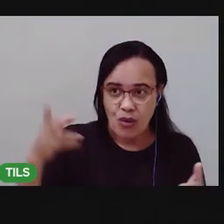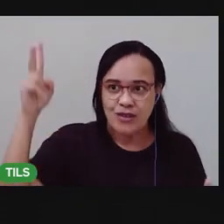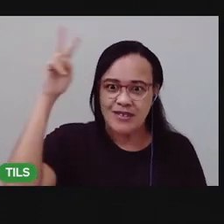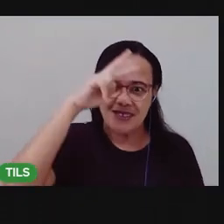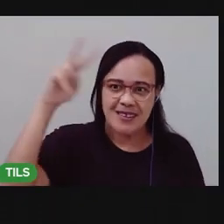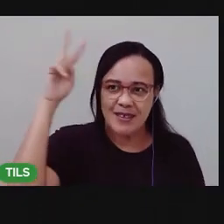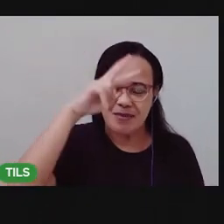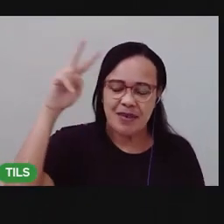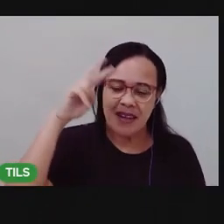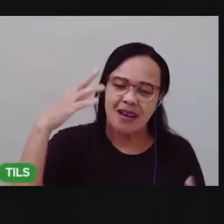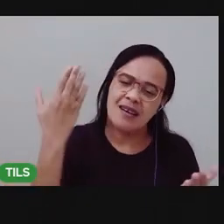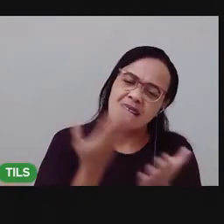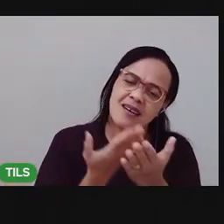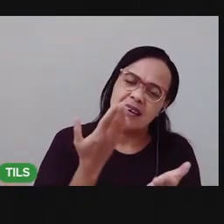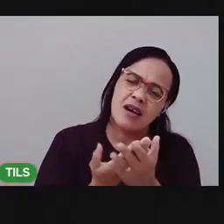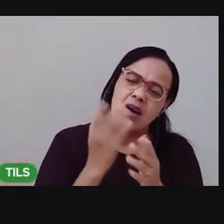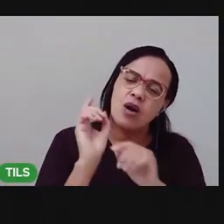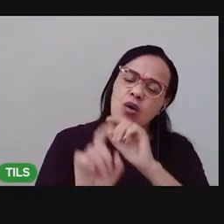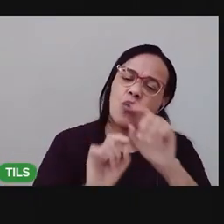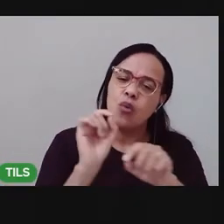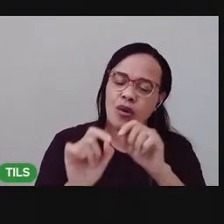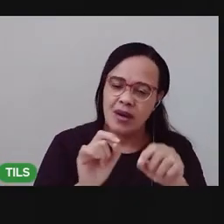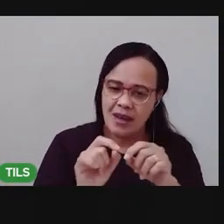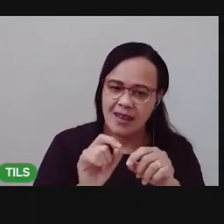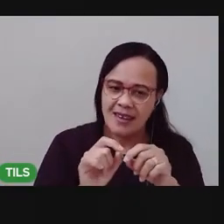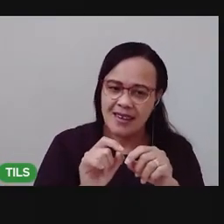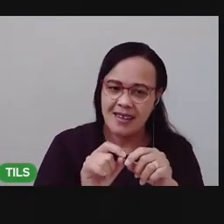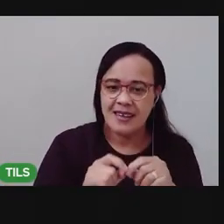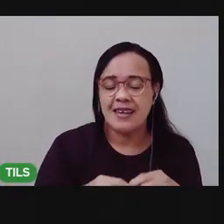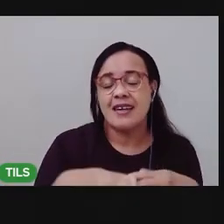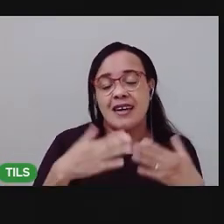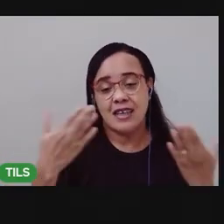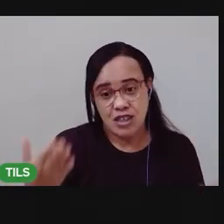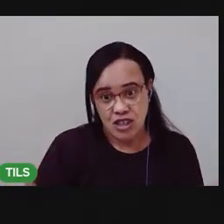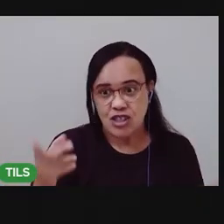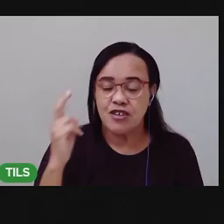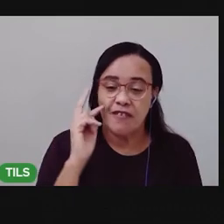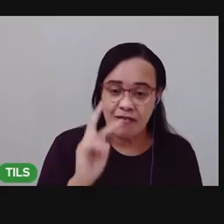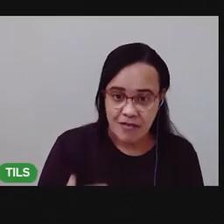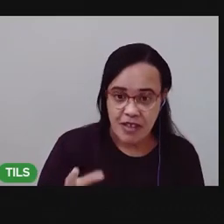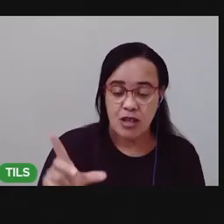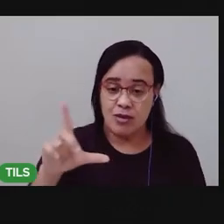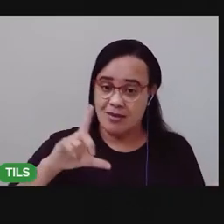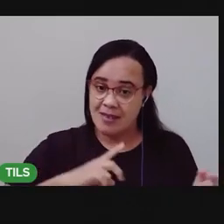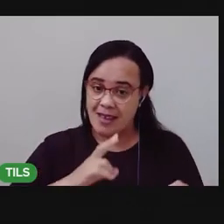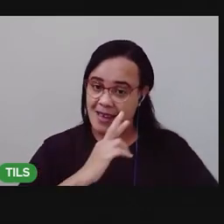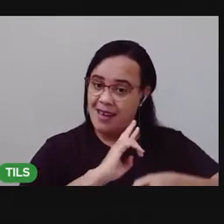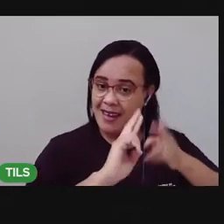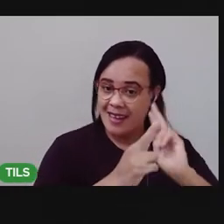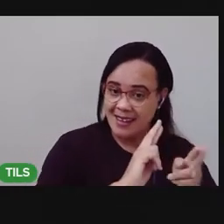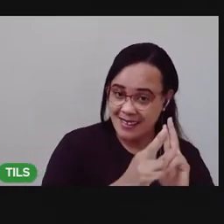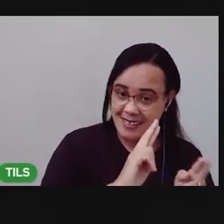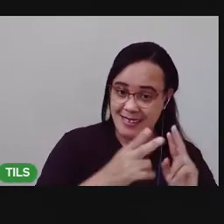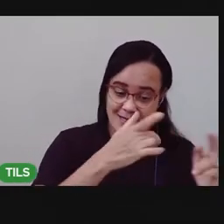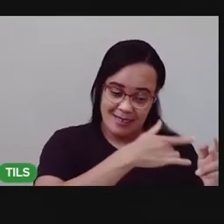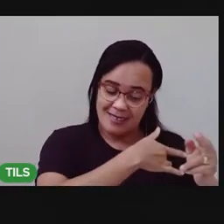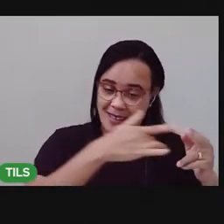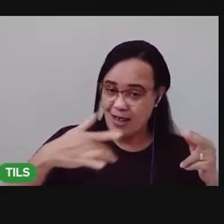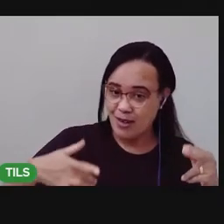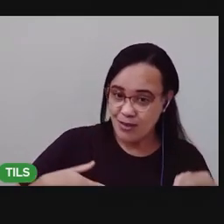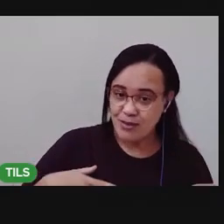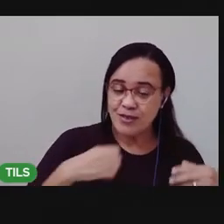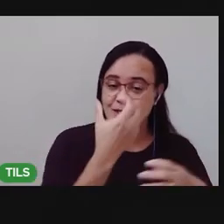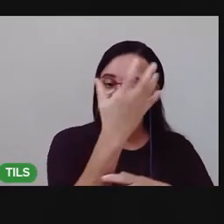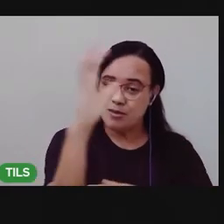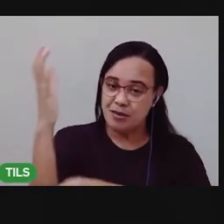aula a gente viu que existe sim uma relação entre saúde e meio ambiente que para manter a